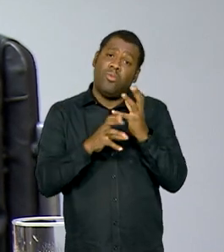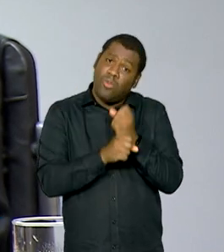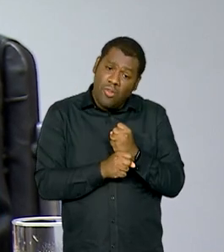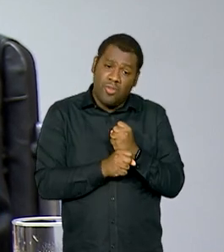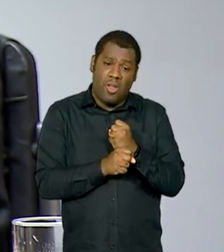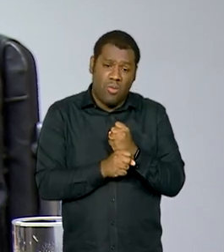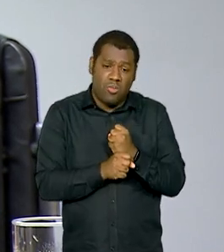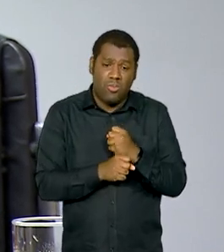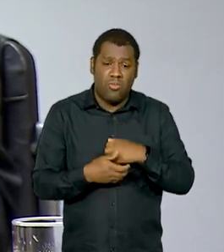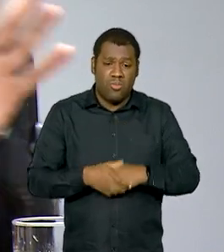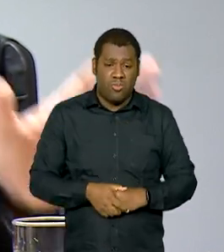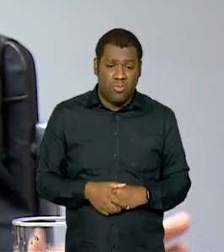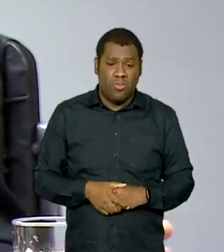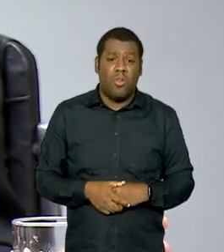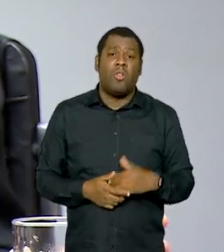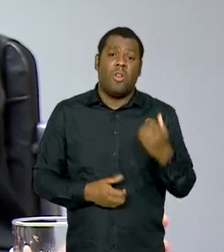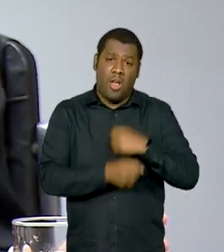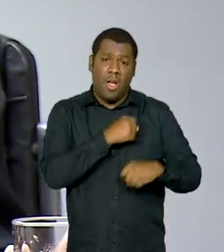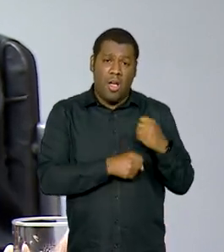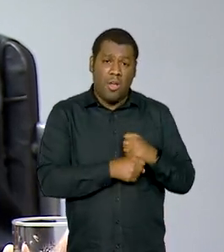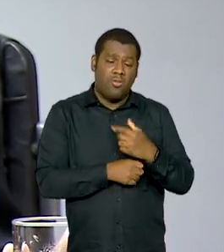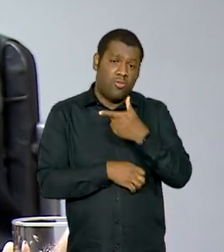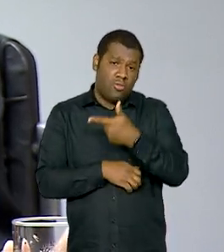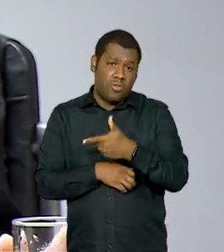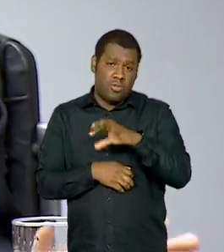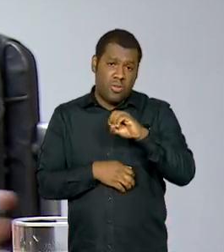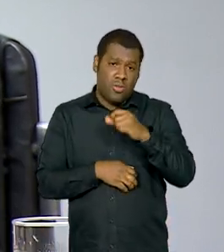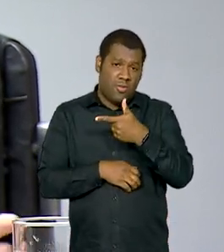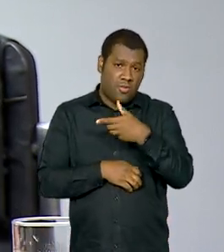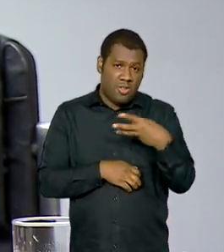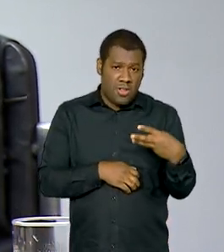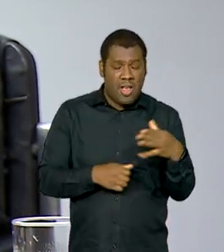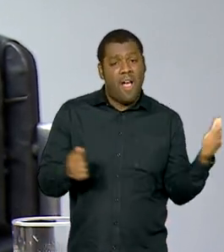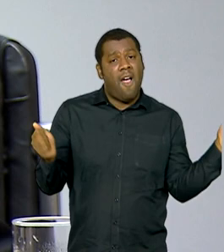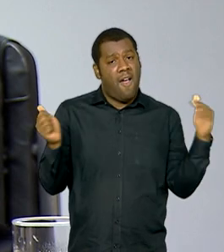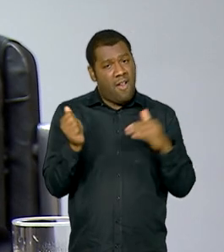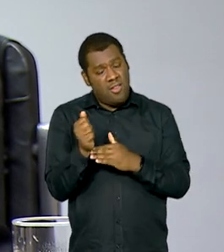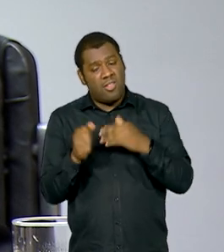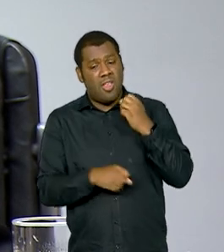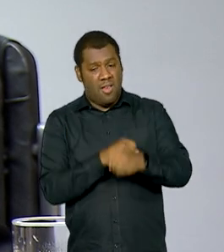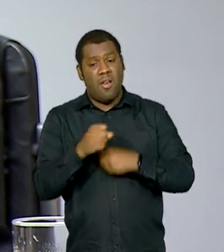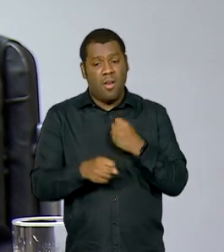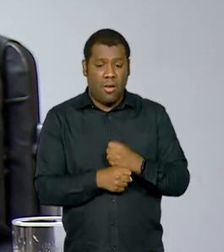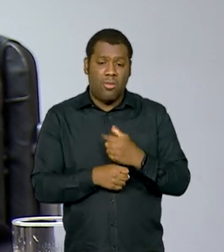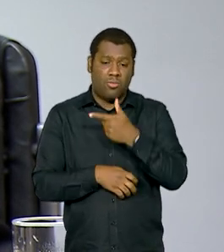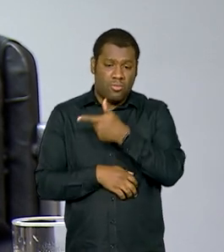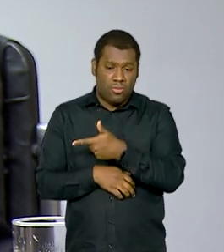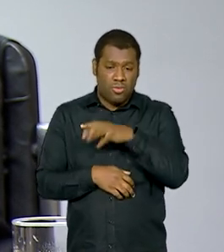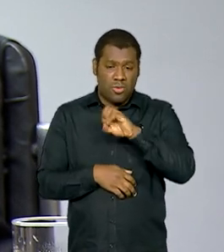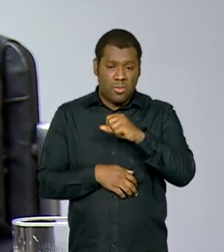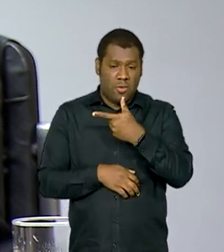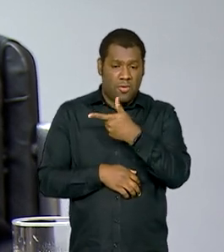em 2023 e números que estão acontecendo em 2024. E aí eu tenho um